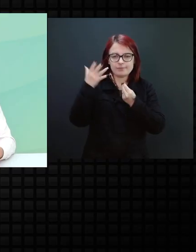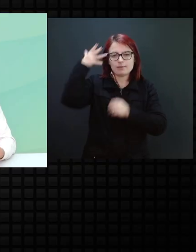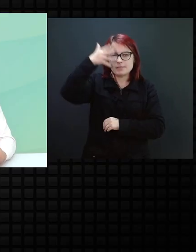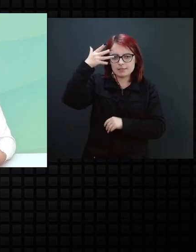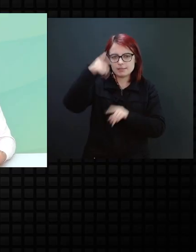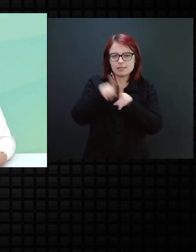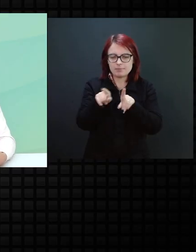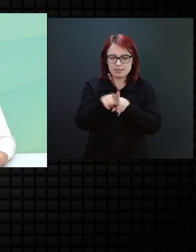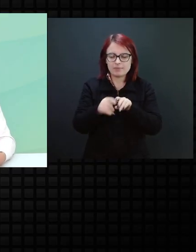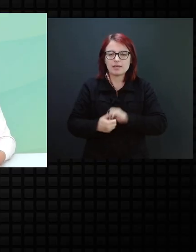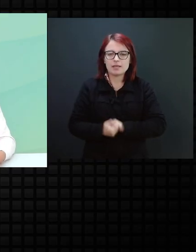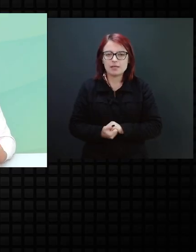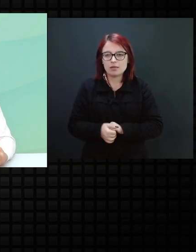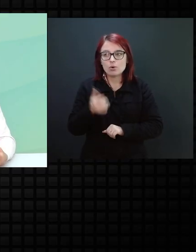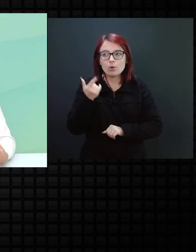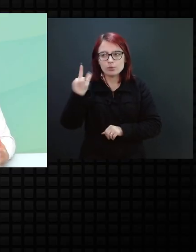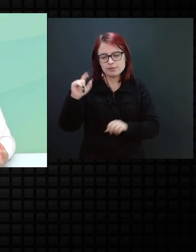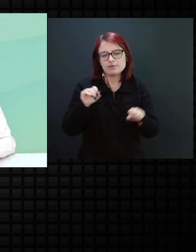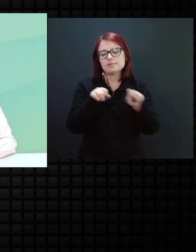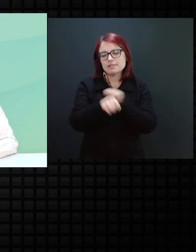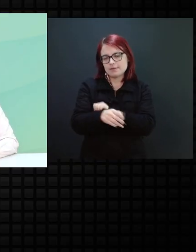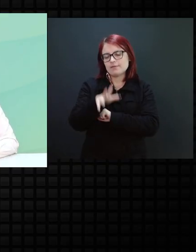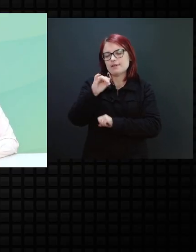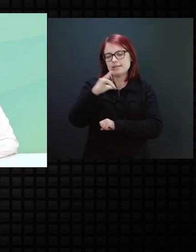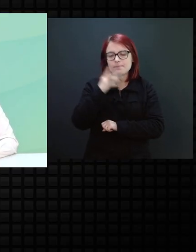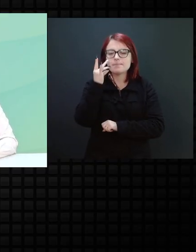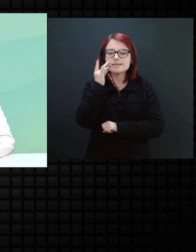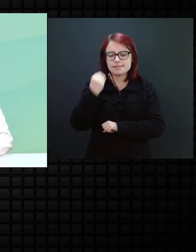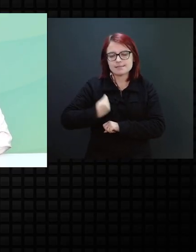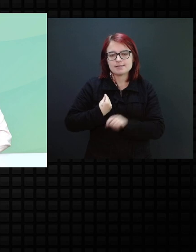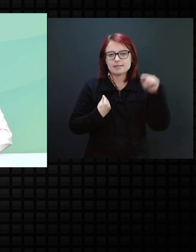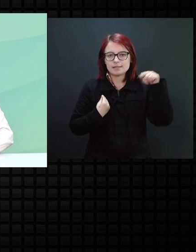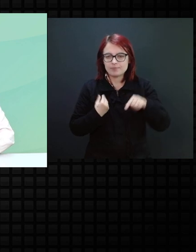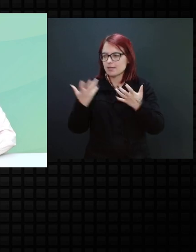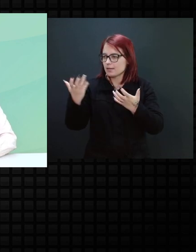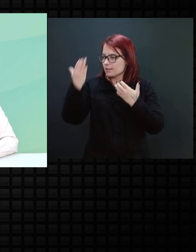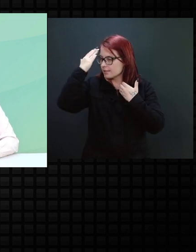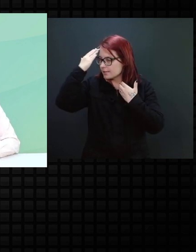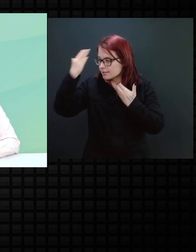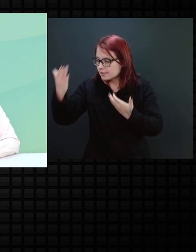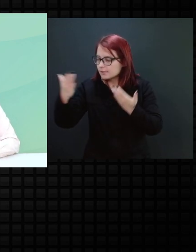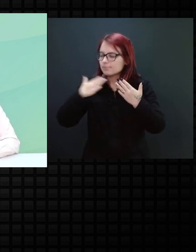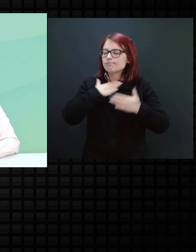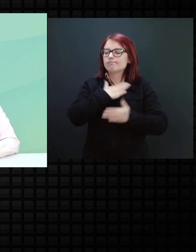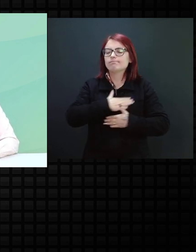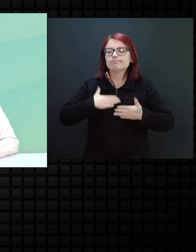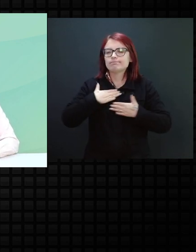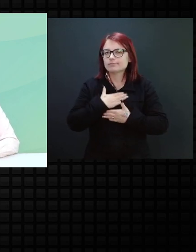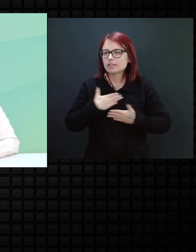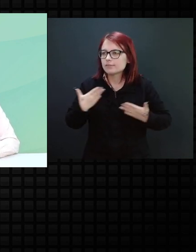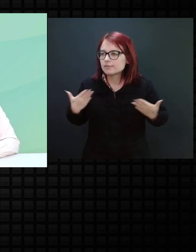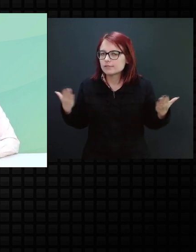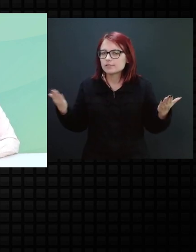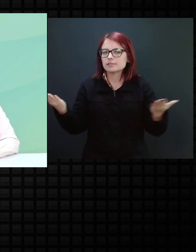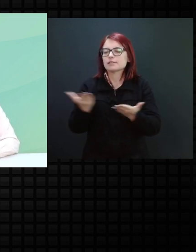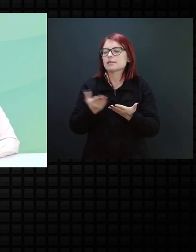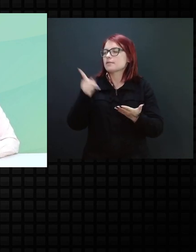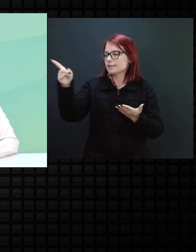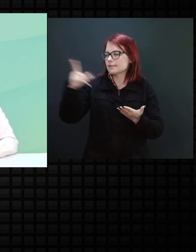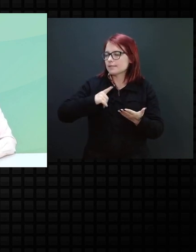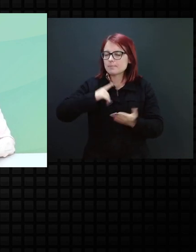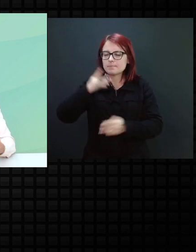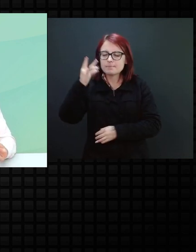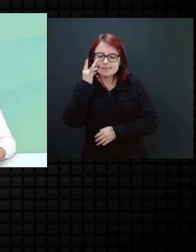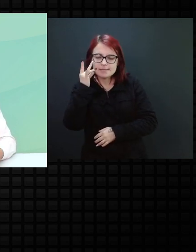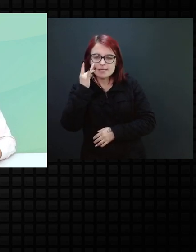em outras formações, de ter a presença deles. Então, eu agradeço imensamente a sua participação,